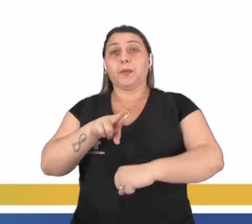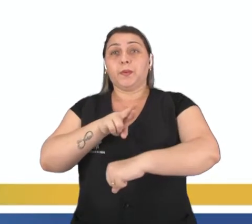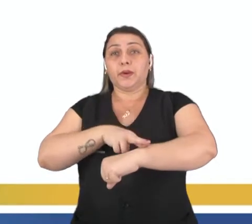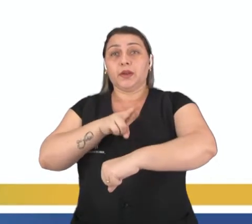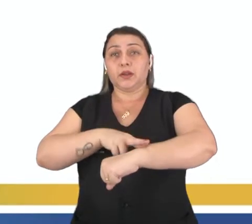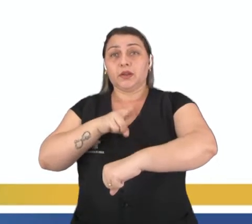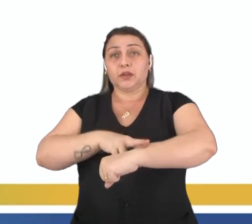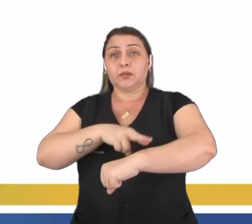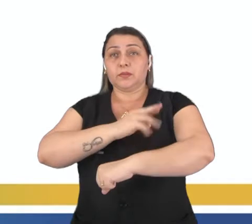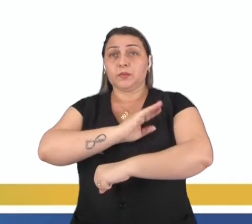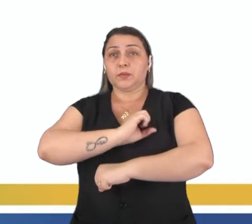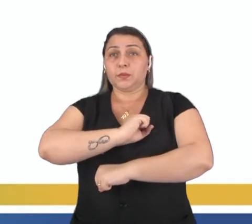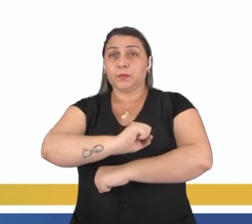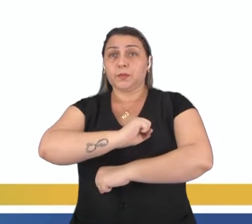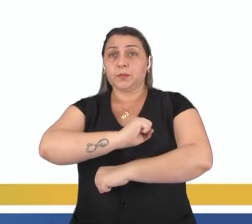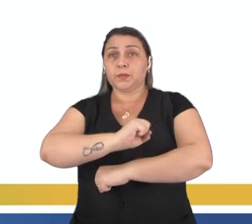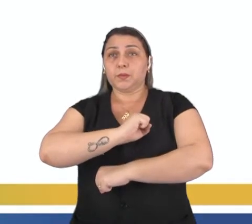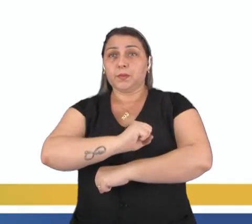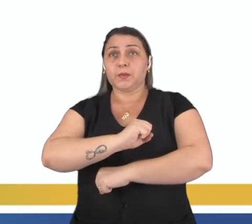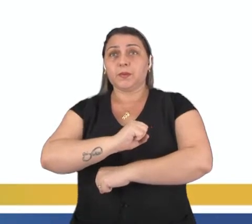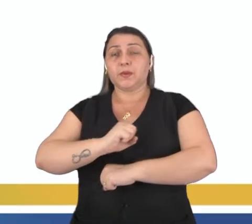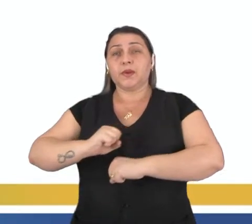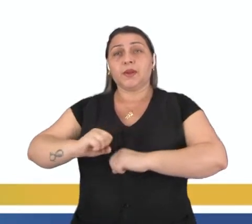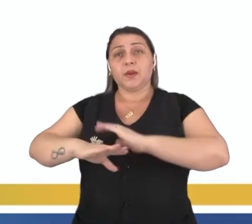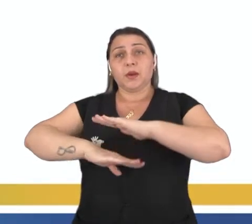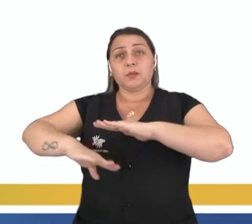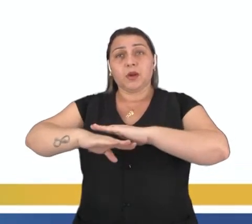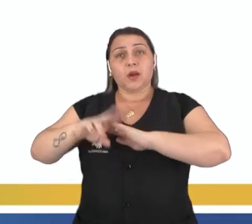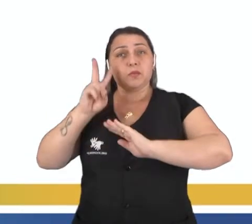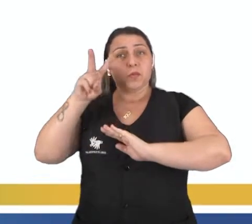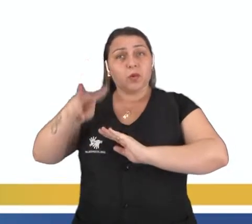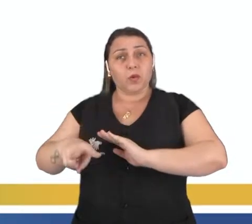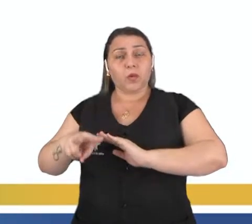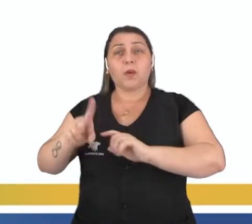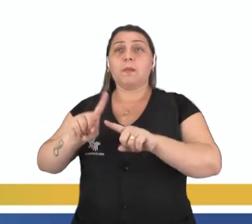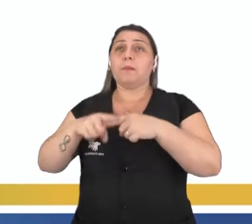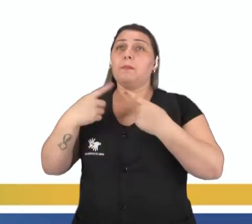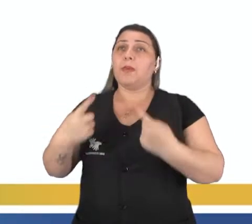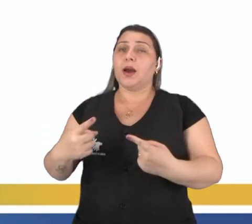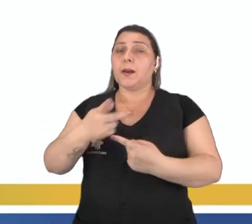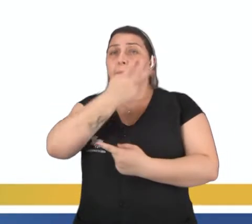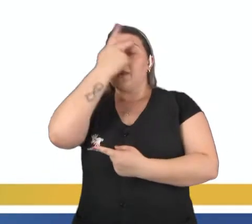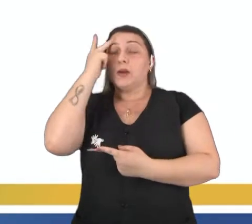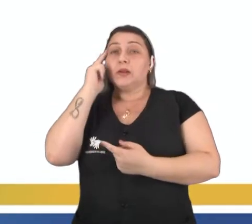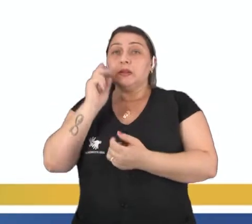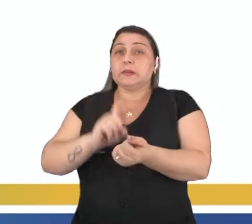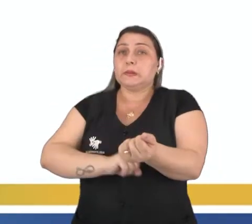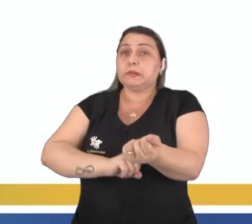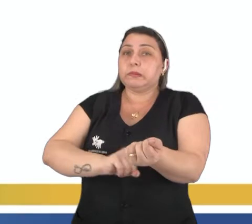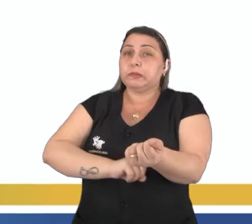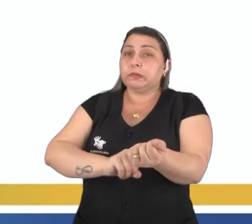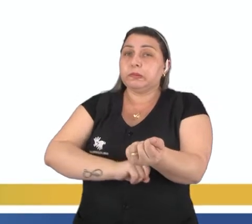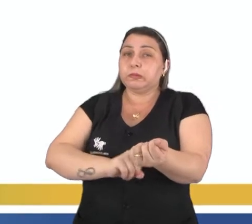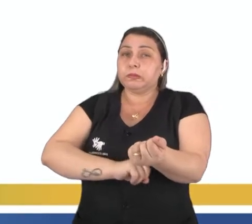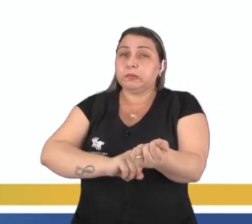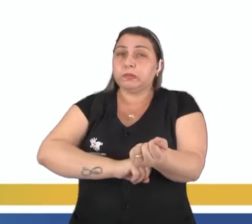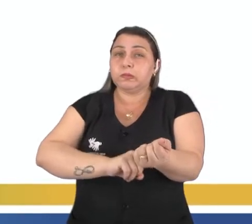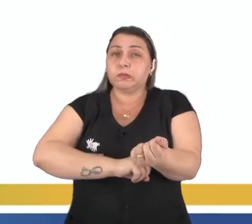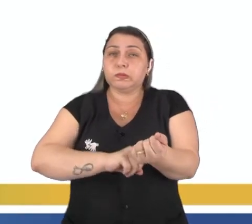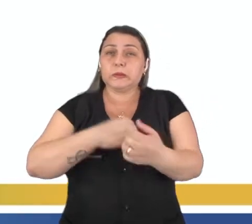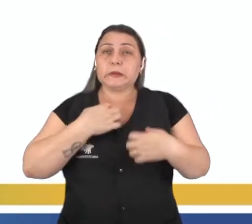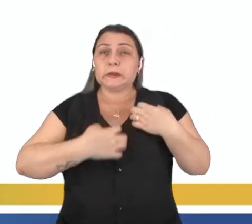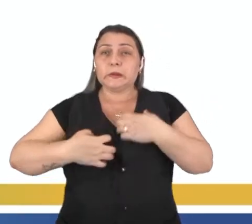batendo. E ali embaixo a gente não colocou a batida, mas quando aquela pessoa tá ansiosa, muito nervosa,